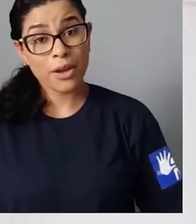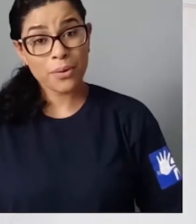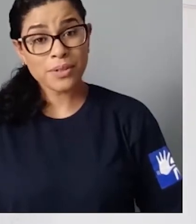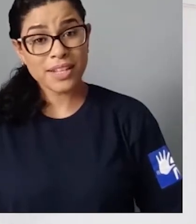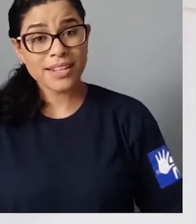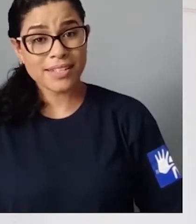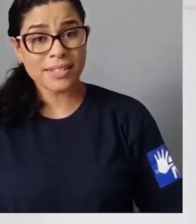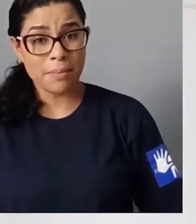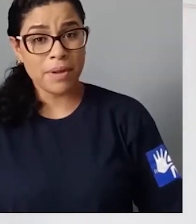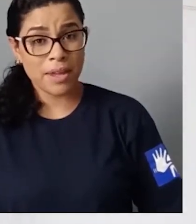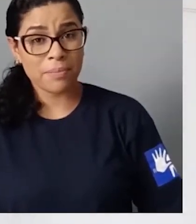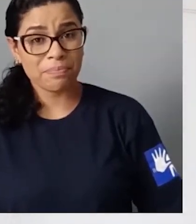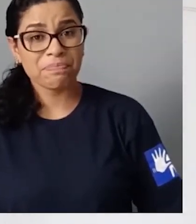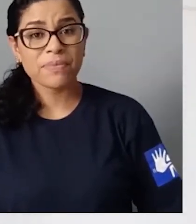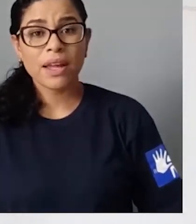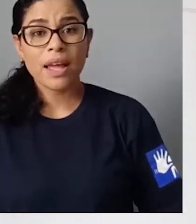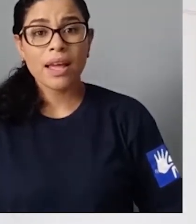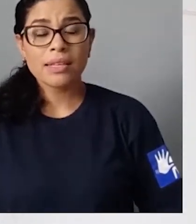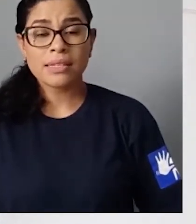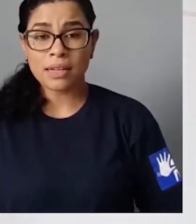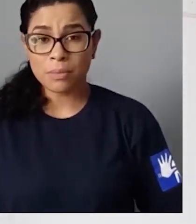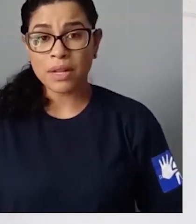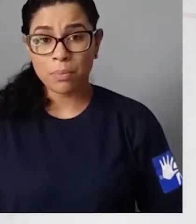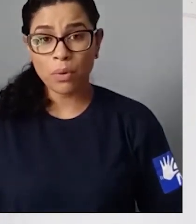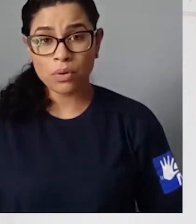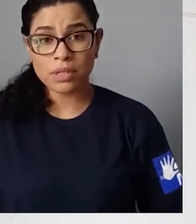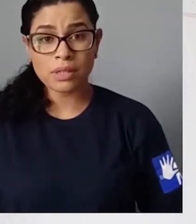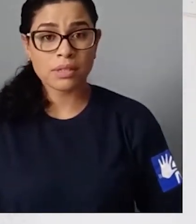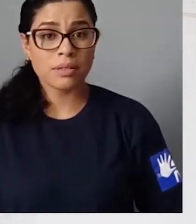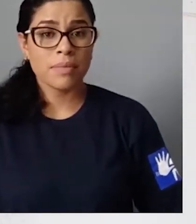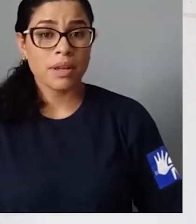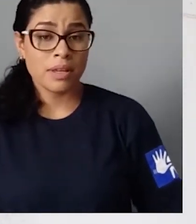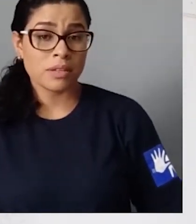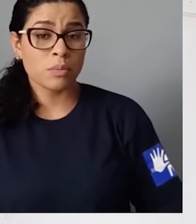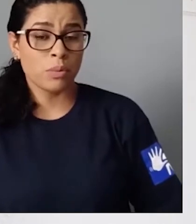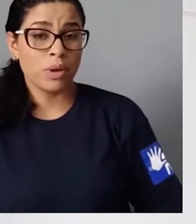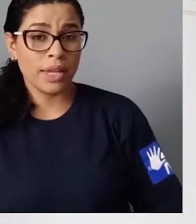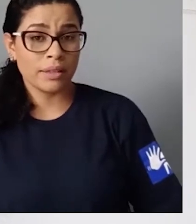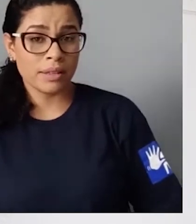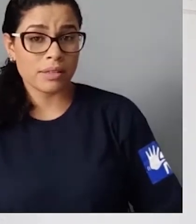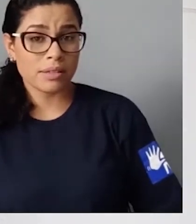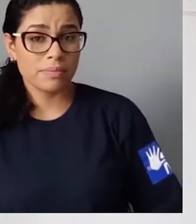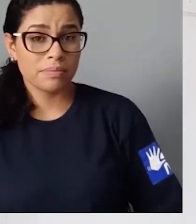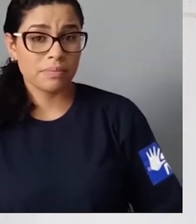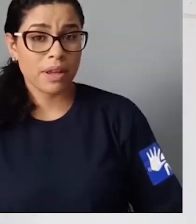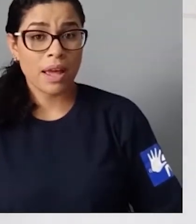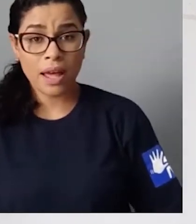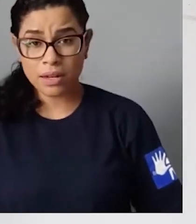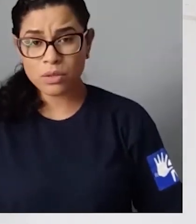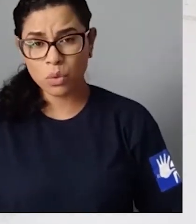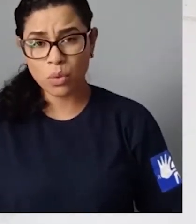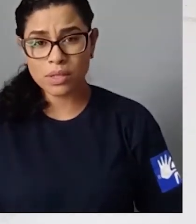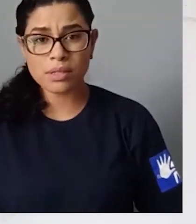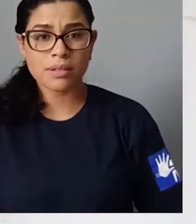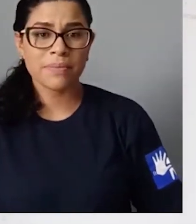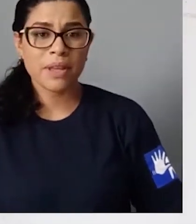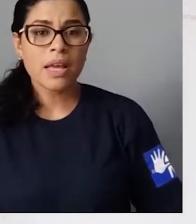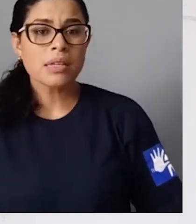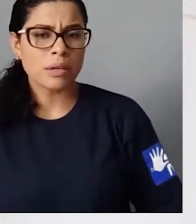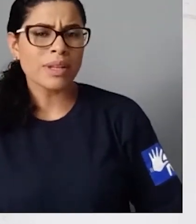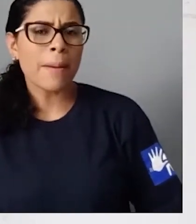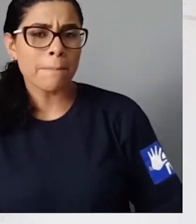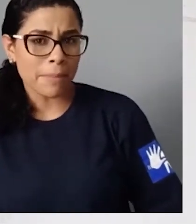Eu gostaria de saber se as mariposas e as borboletas, elas duas,